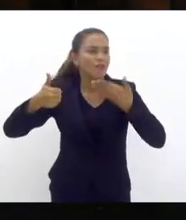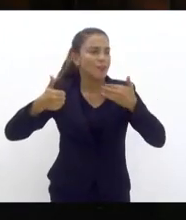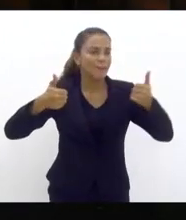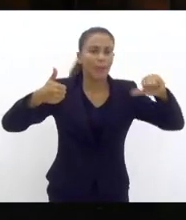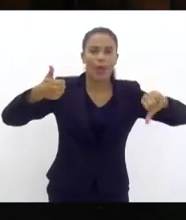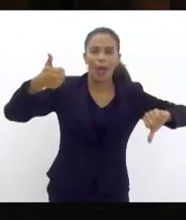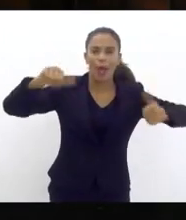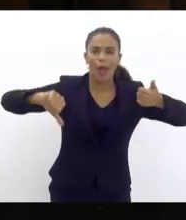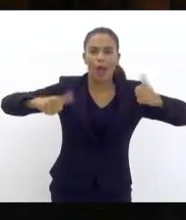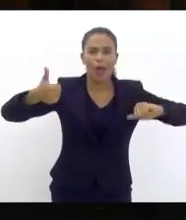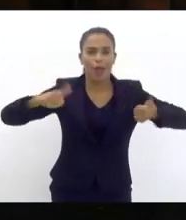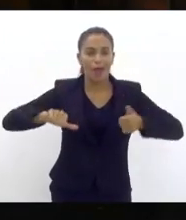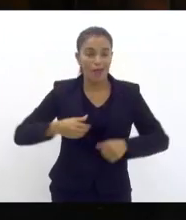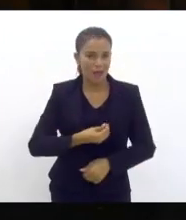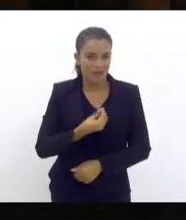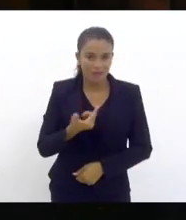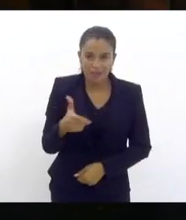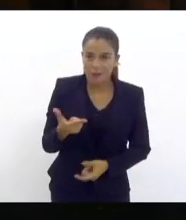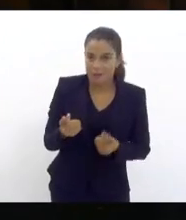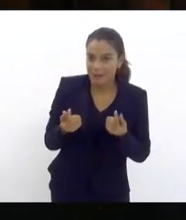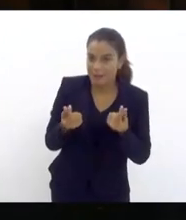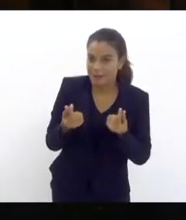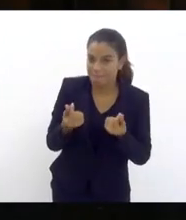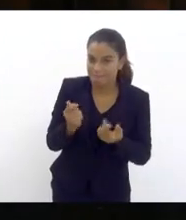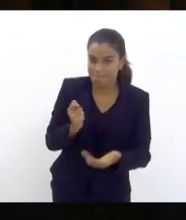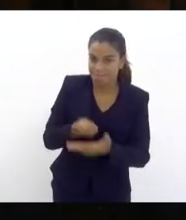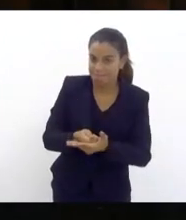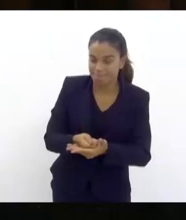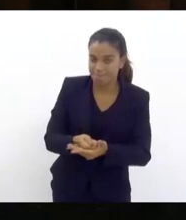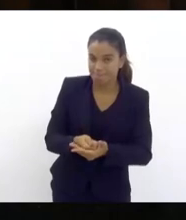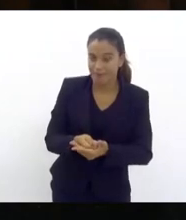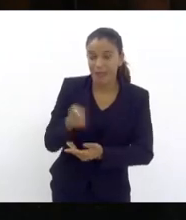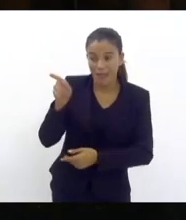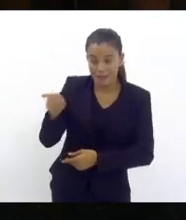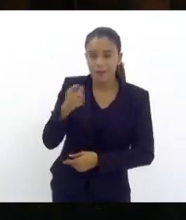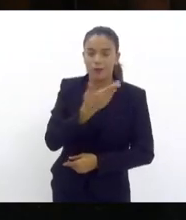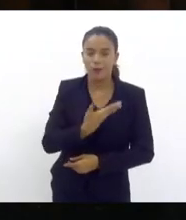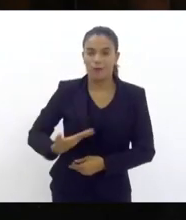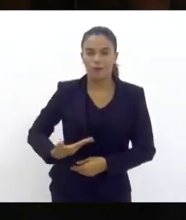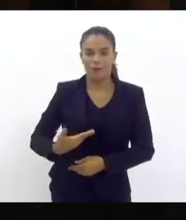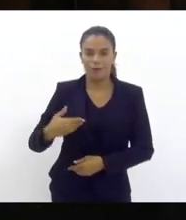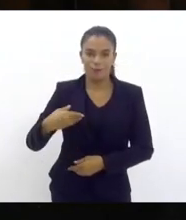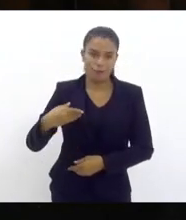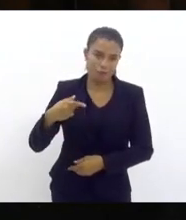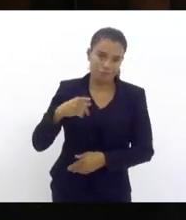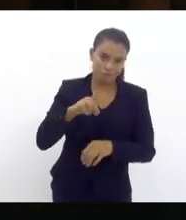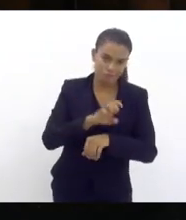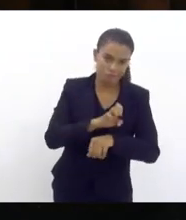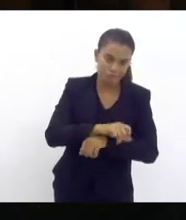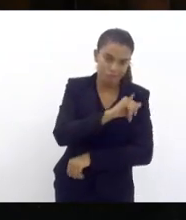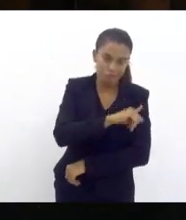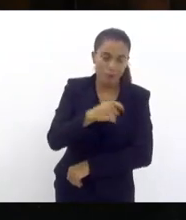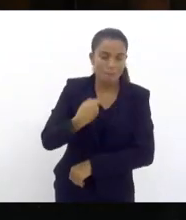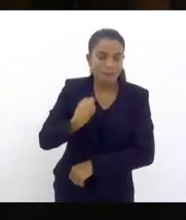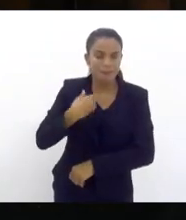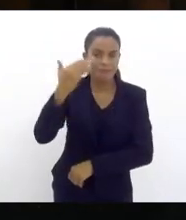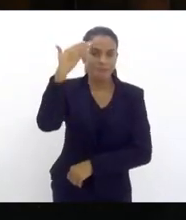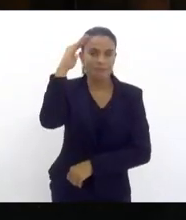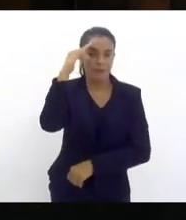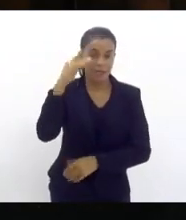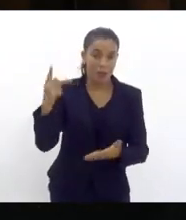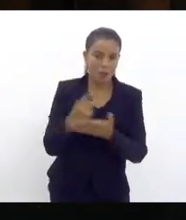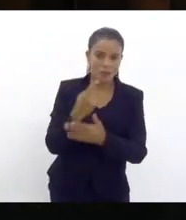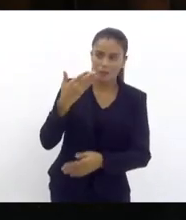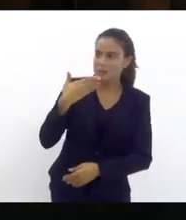A vida não tem preço. E é isso que o governador do Estado precisa entender. Isso aconteceu na sexta-feira.